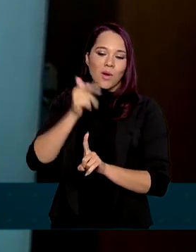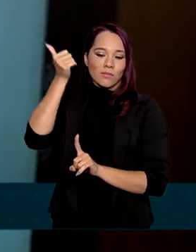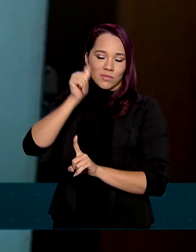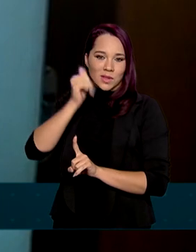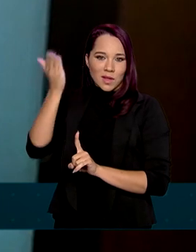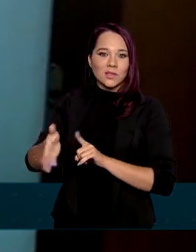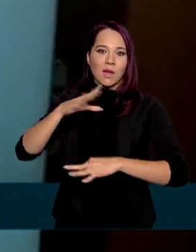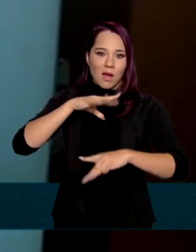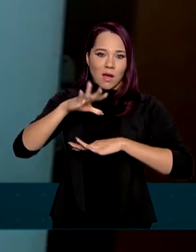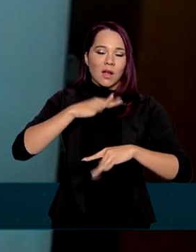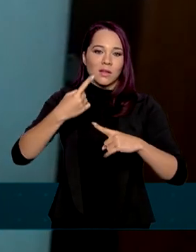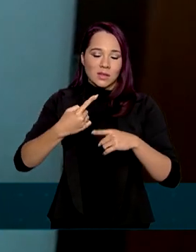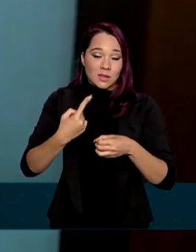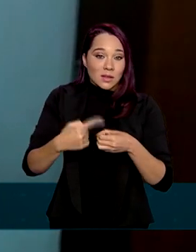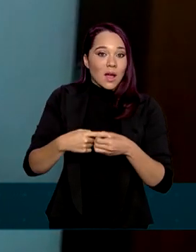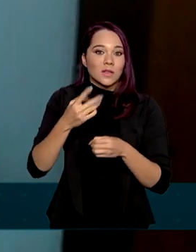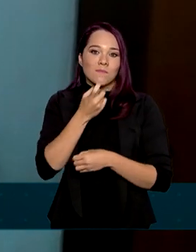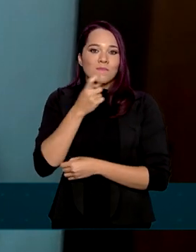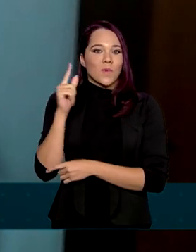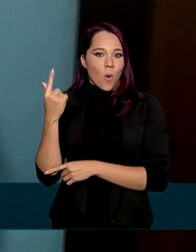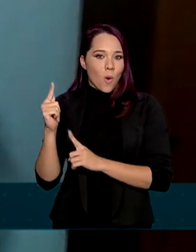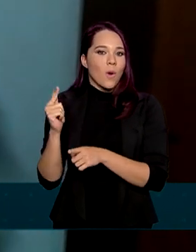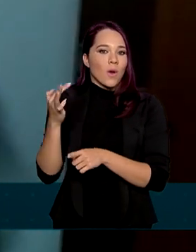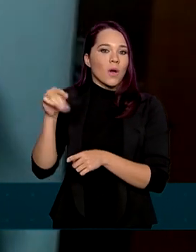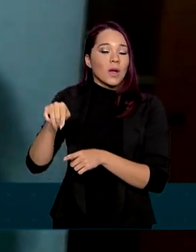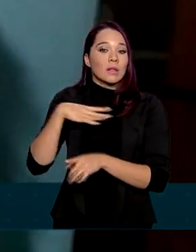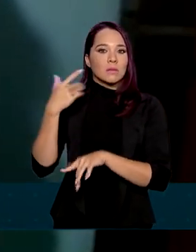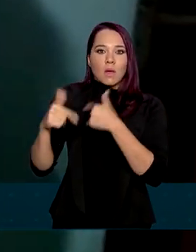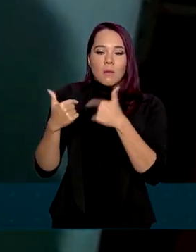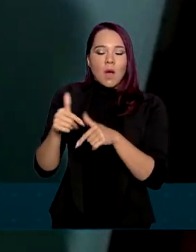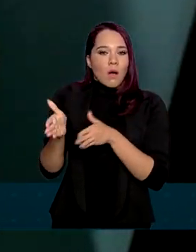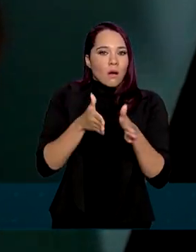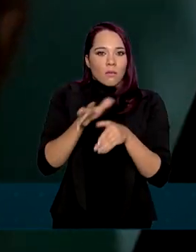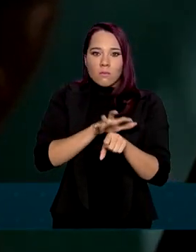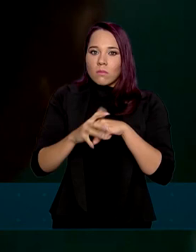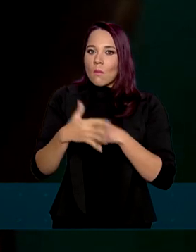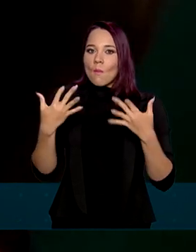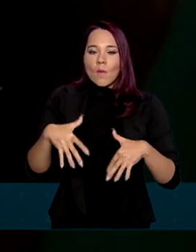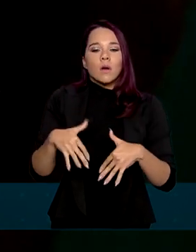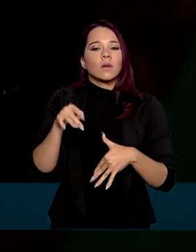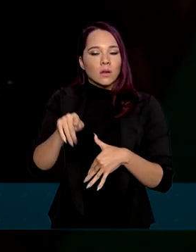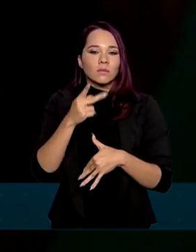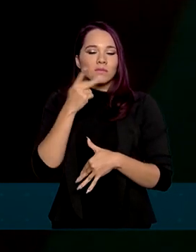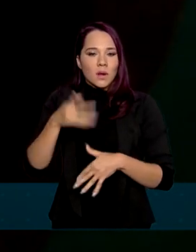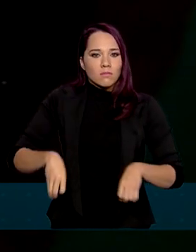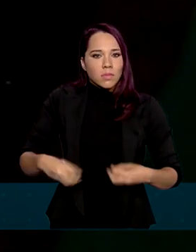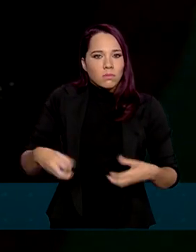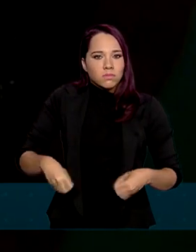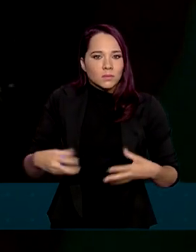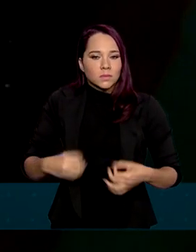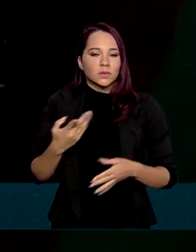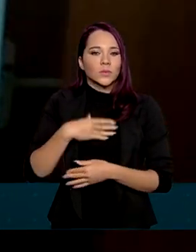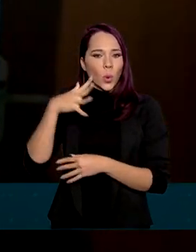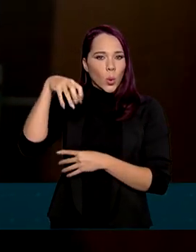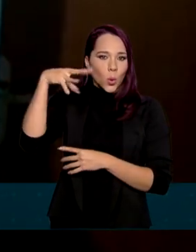de Águas Lindas no entorno de Brasília. Sem trabalho desde o início da pandemia, ela conta que o gasto que tinha